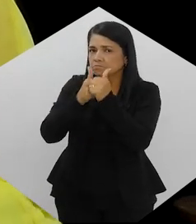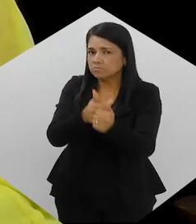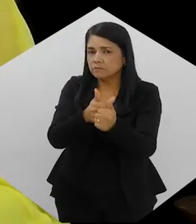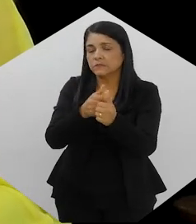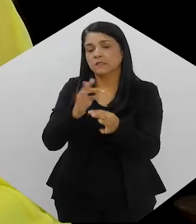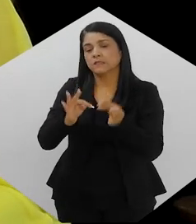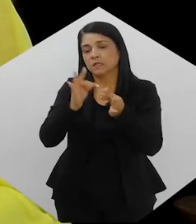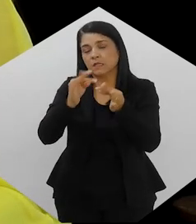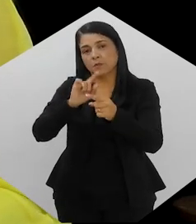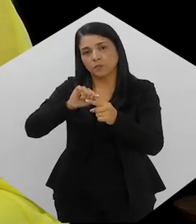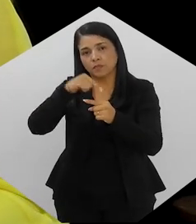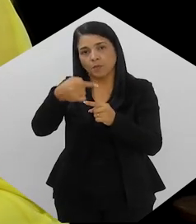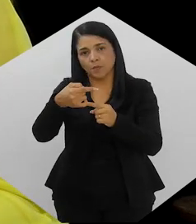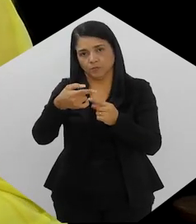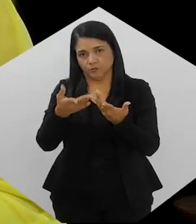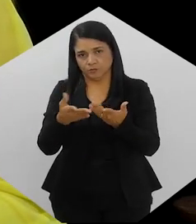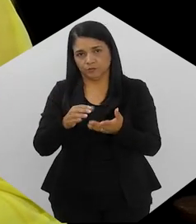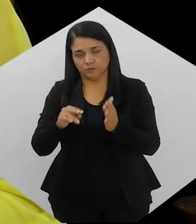assim, após o tratamento?